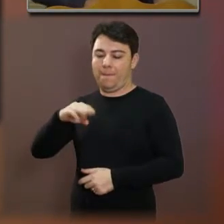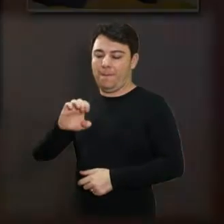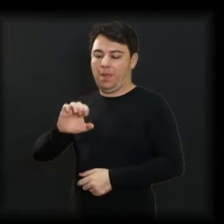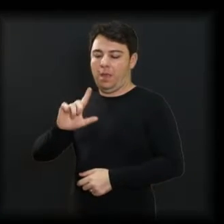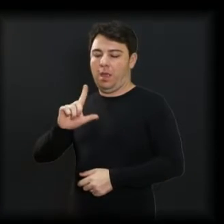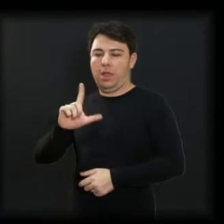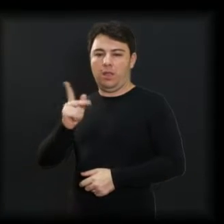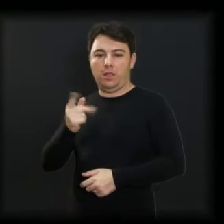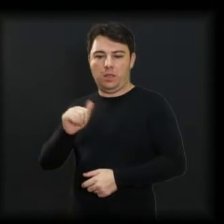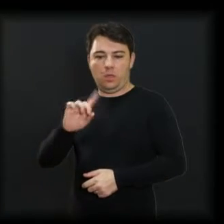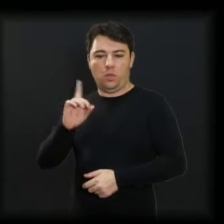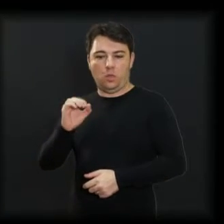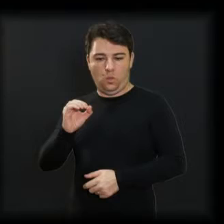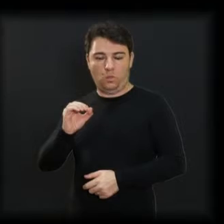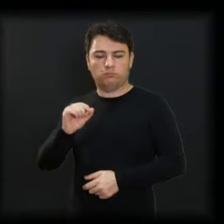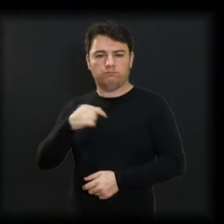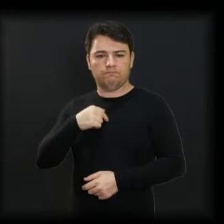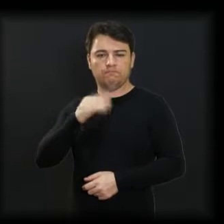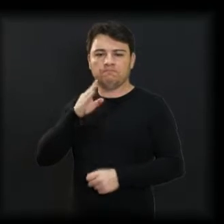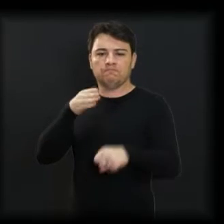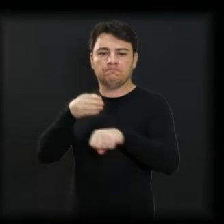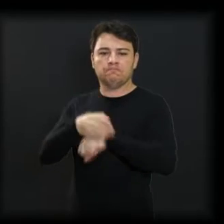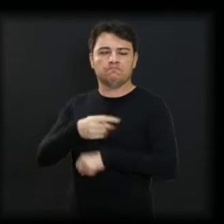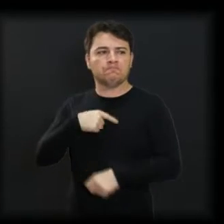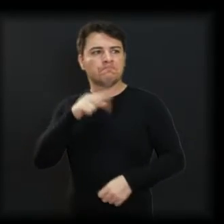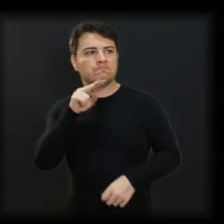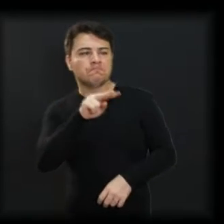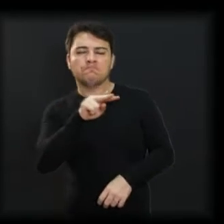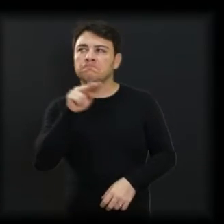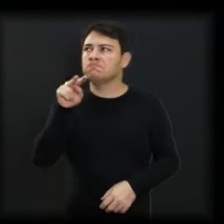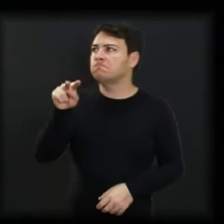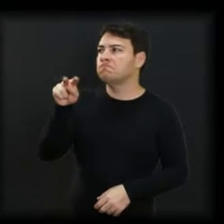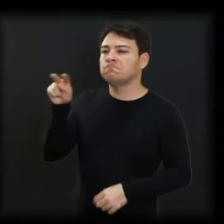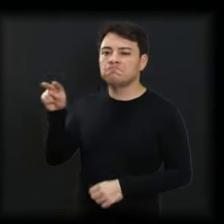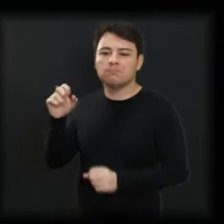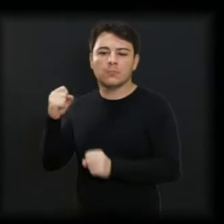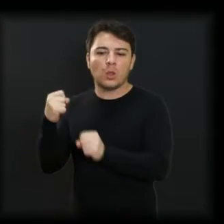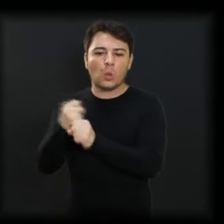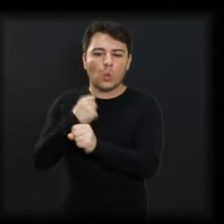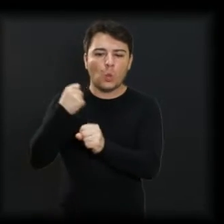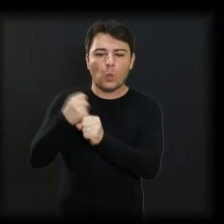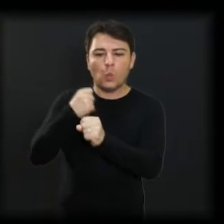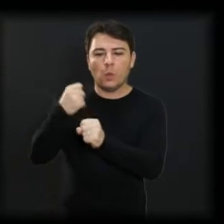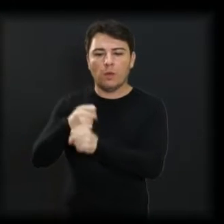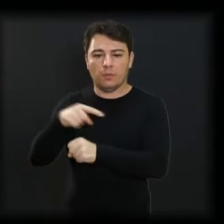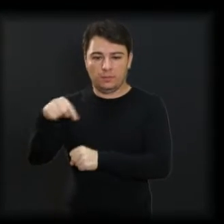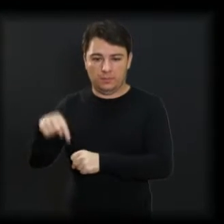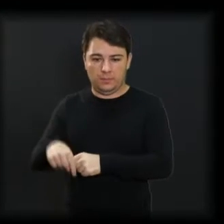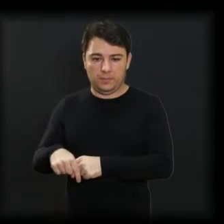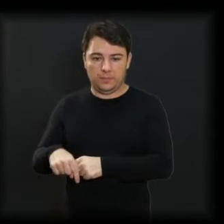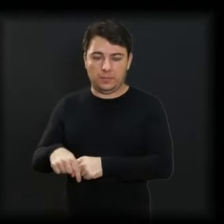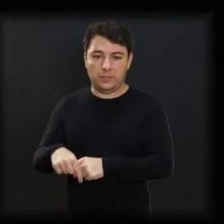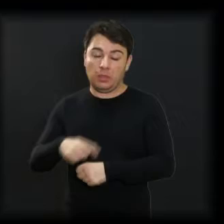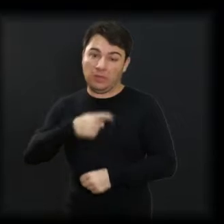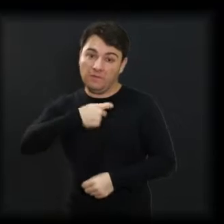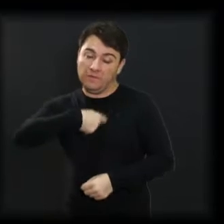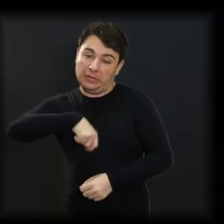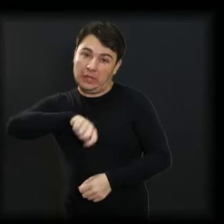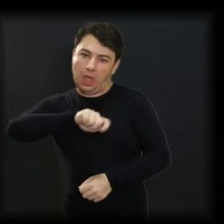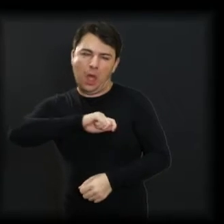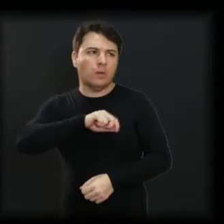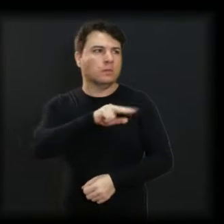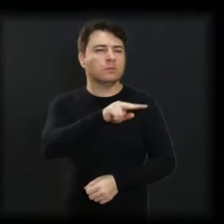Melhado, estamos vendo as construções como está sendo feita, a reforma, e estamos aqui fiscalizando para que